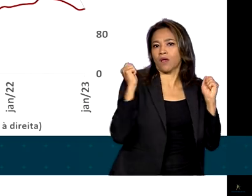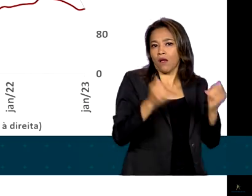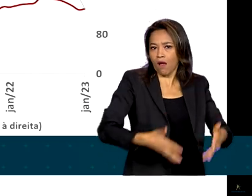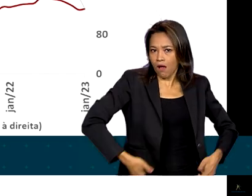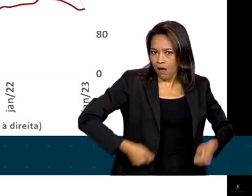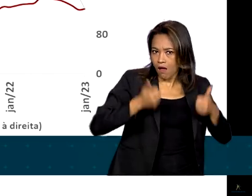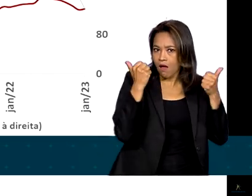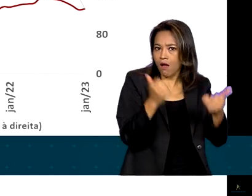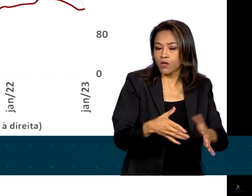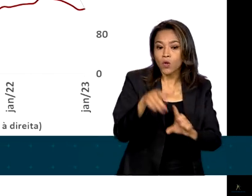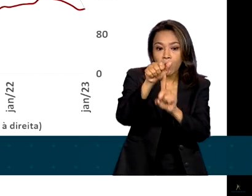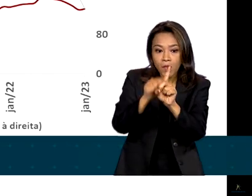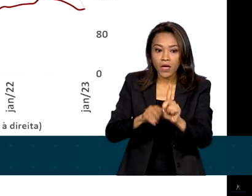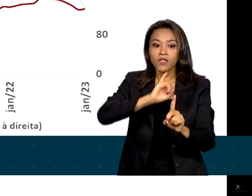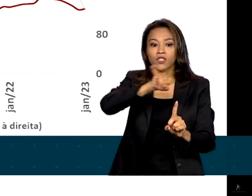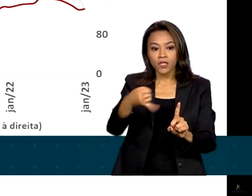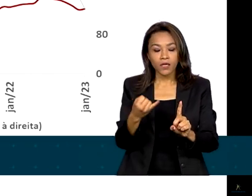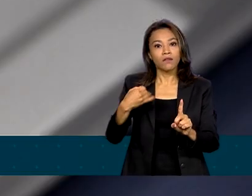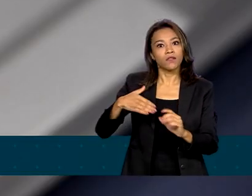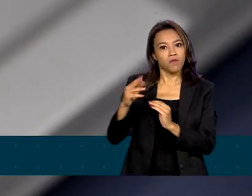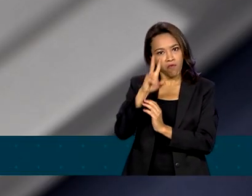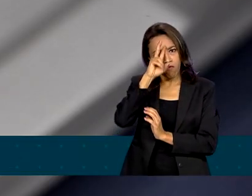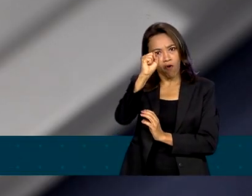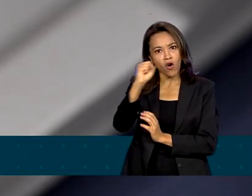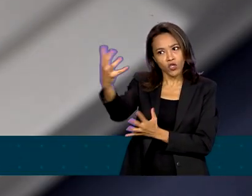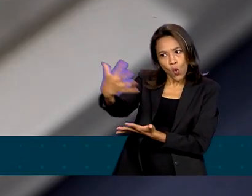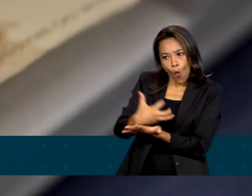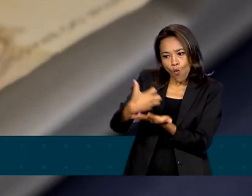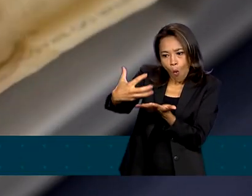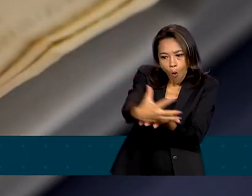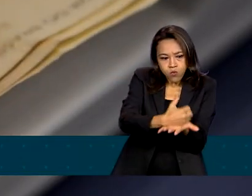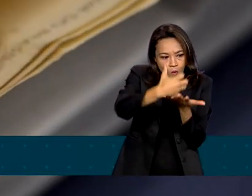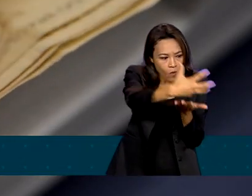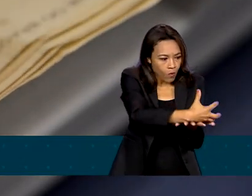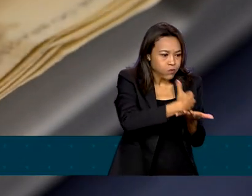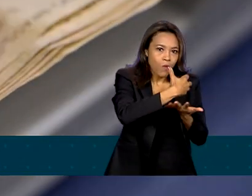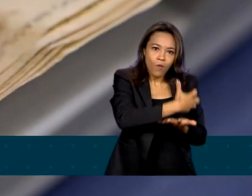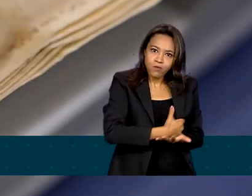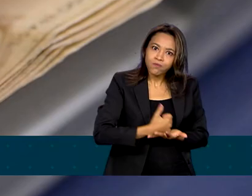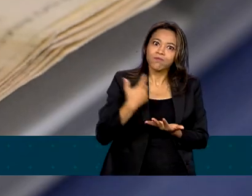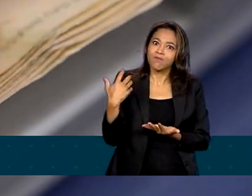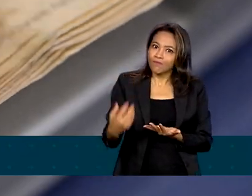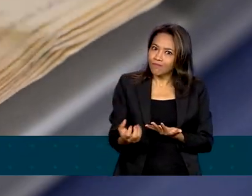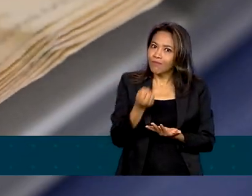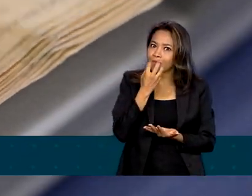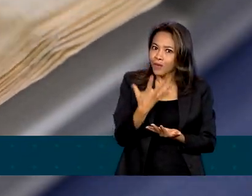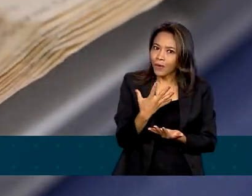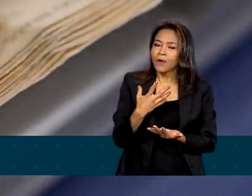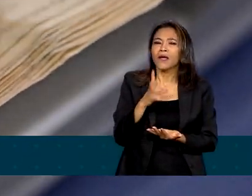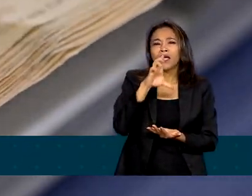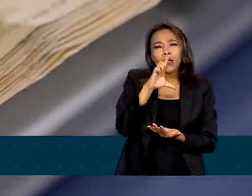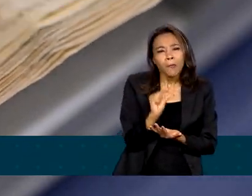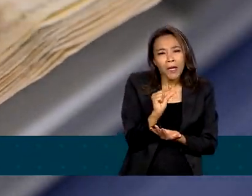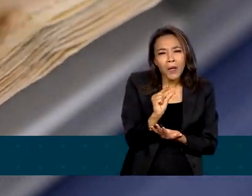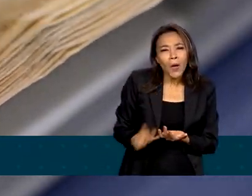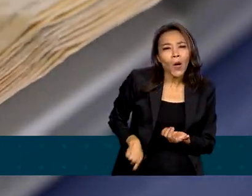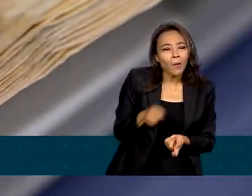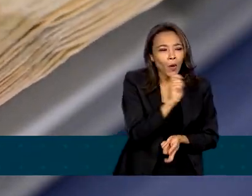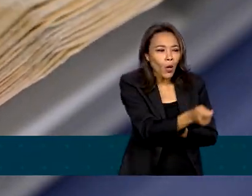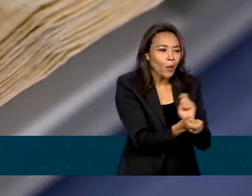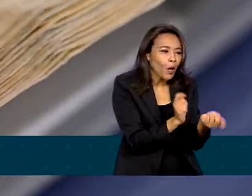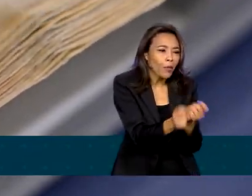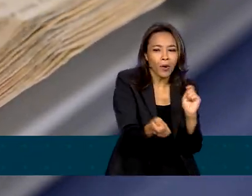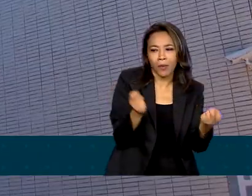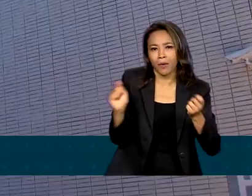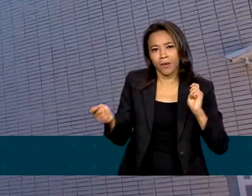registra forte superávit primário graças à alta arrecadação e pelo baixo nível de execução de